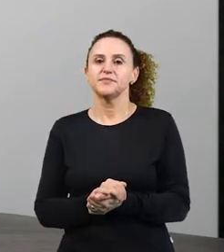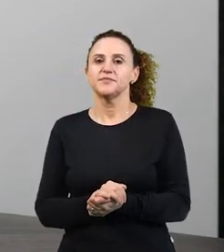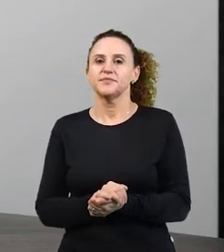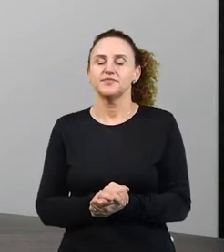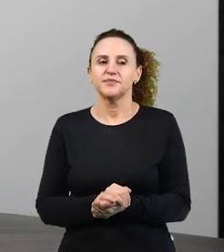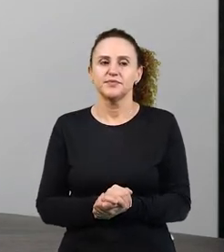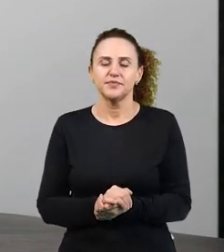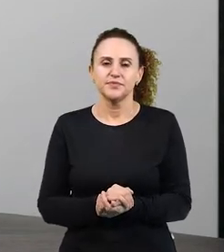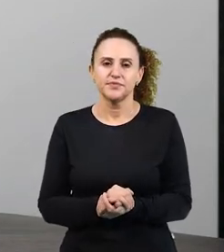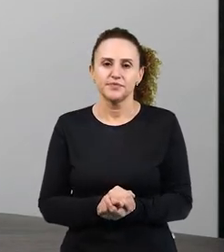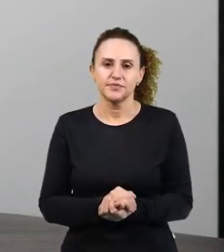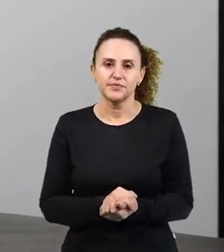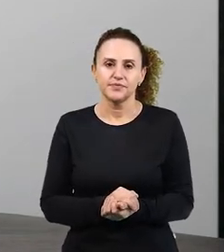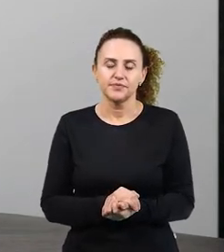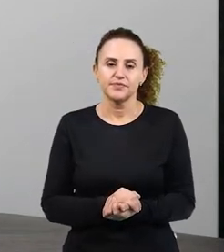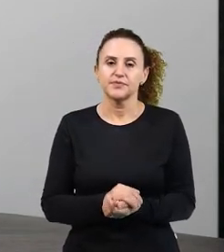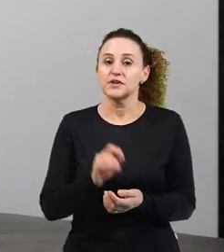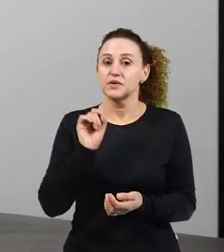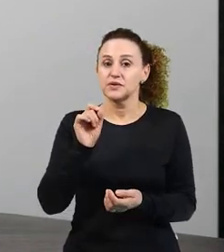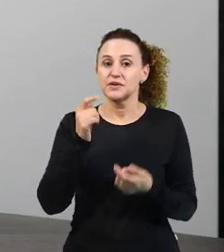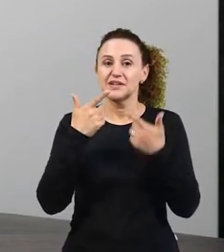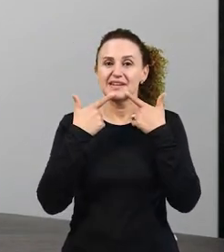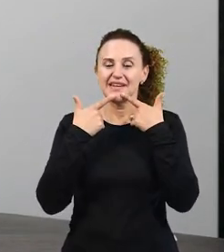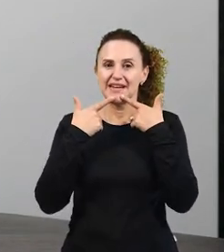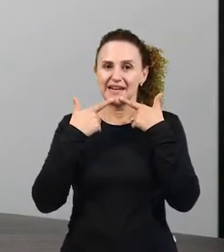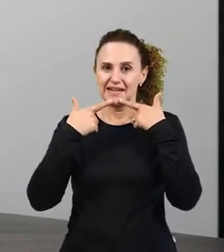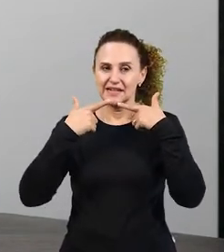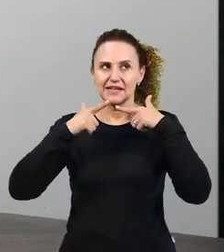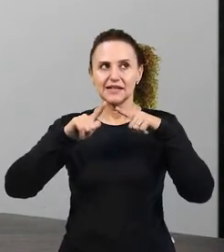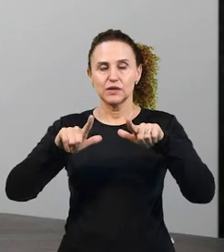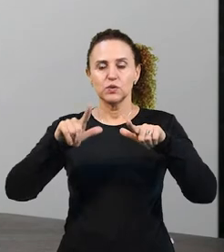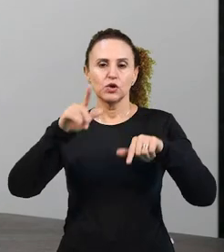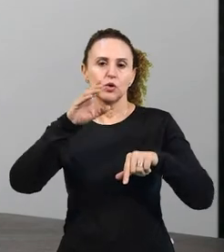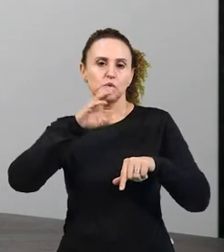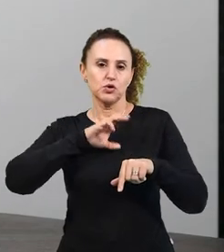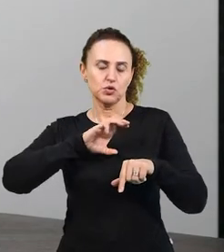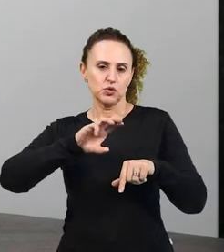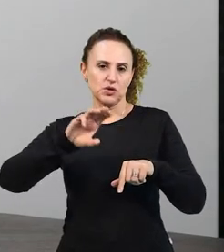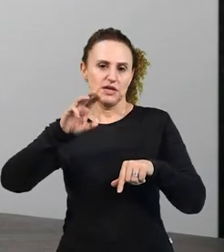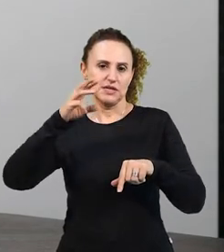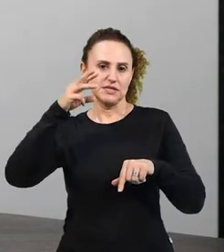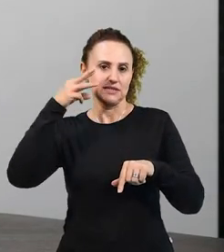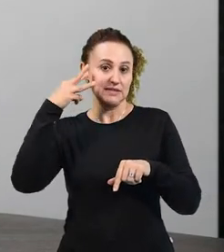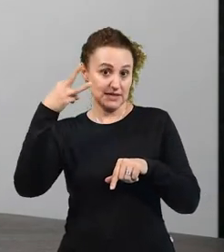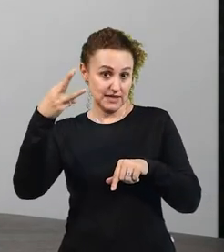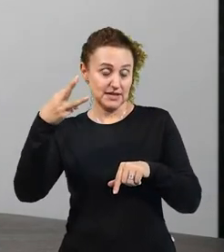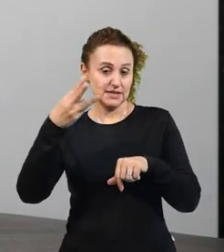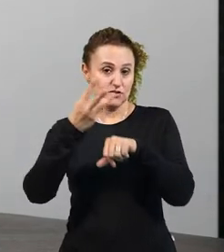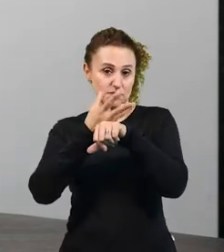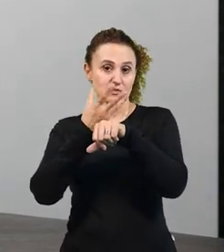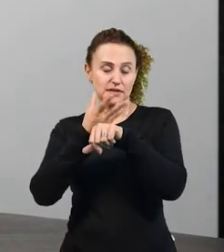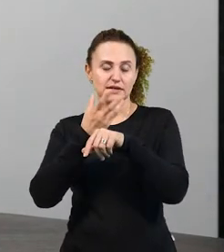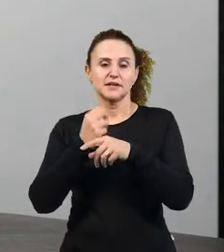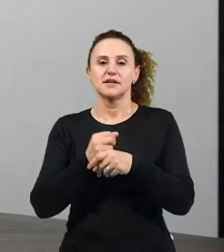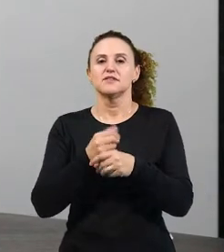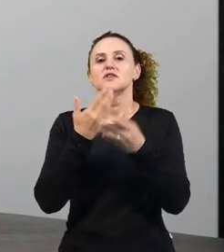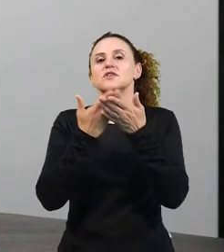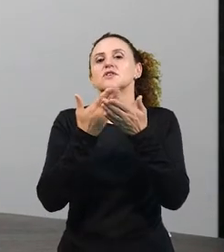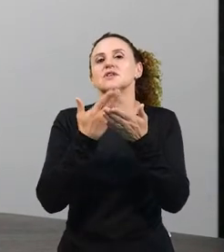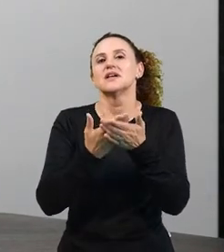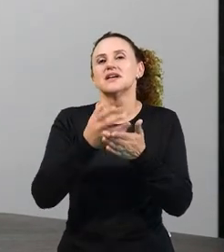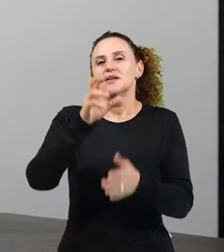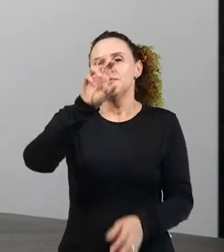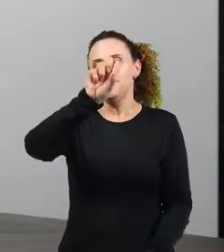quando na língua portuguesa três, vocês vão estudar sintaxe. Então,